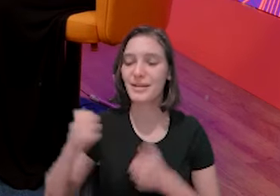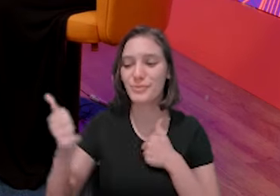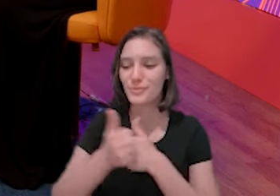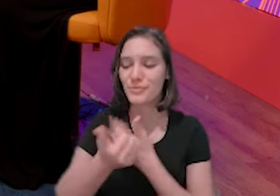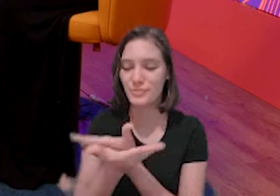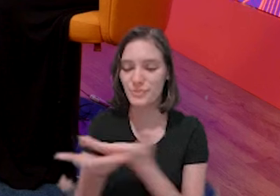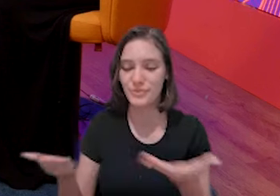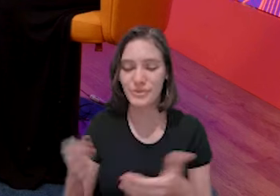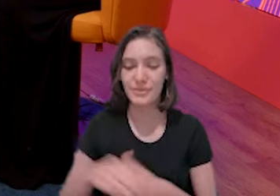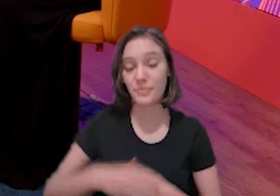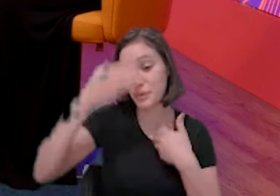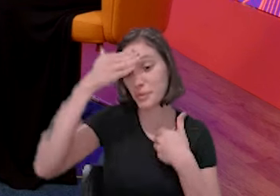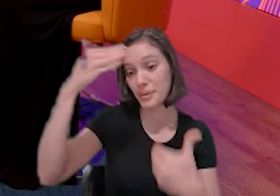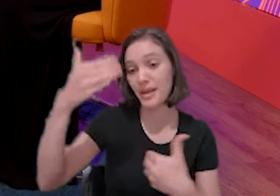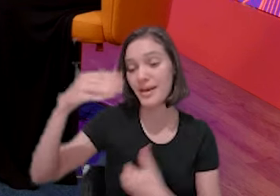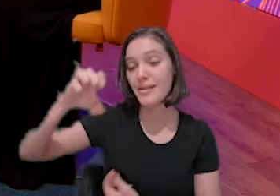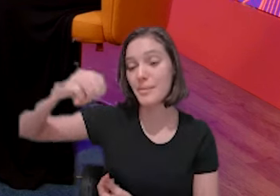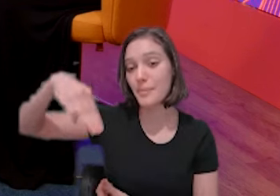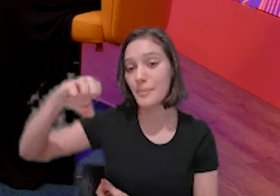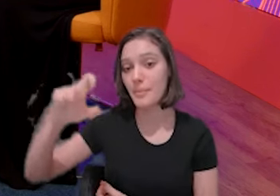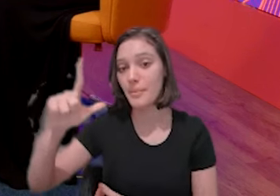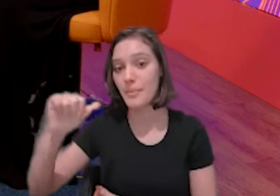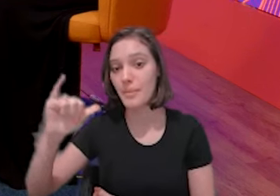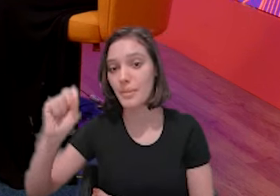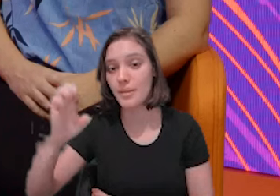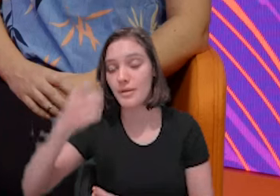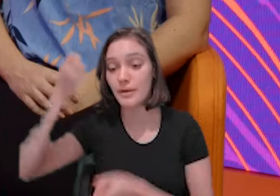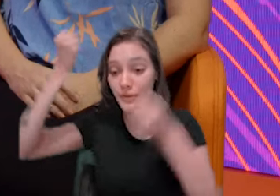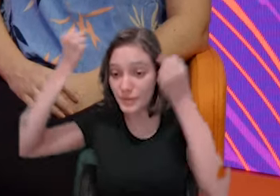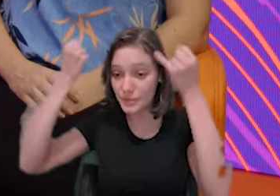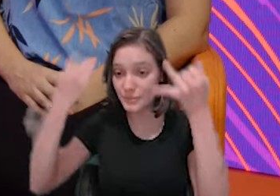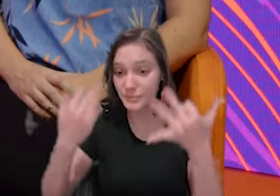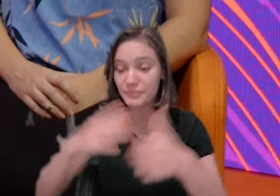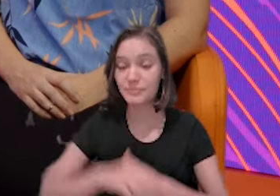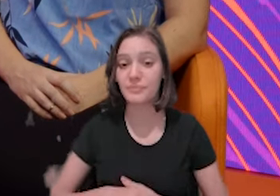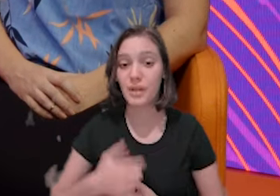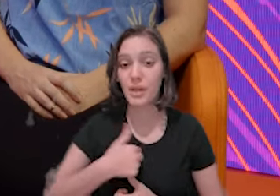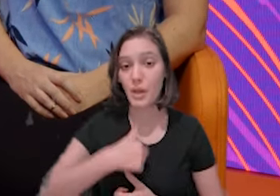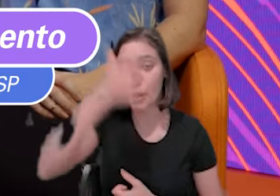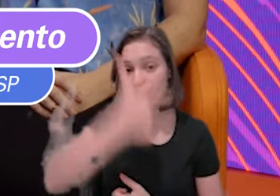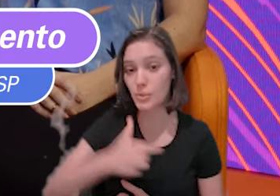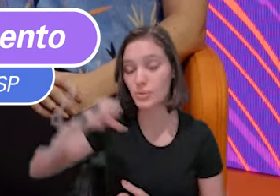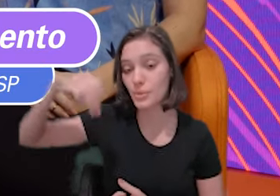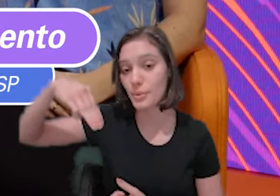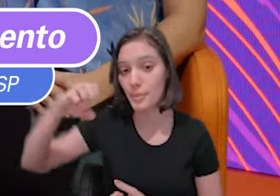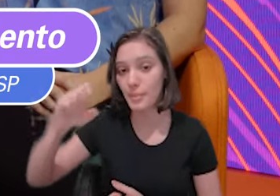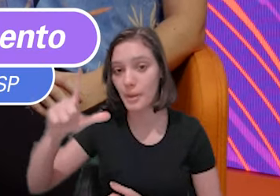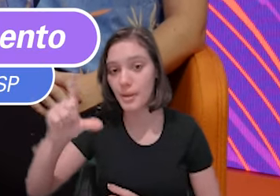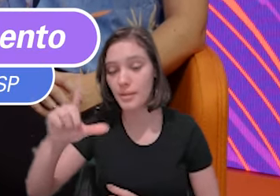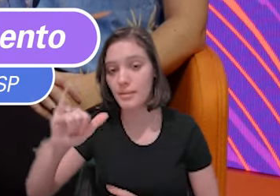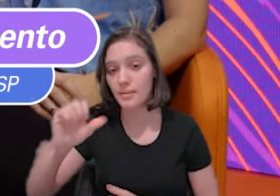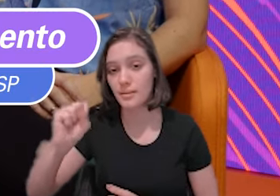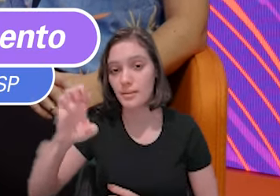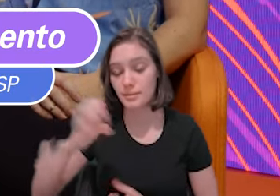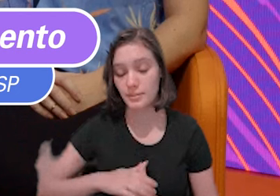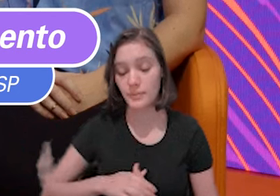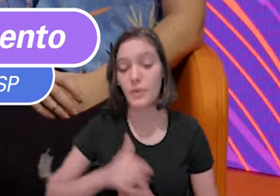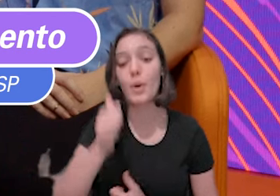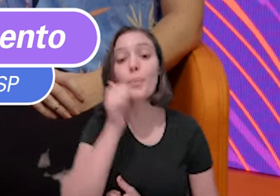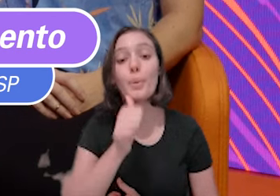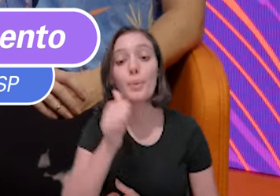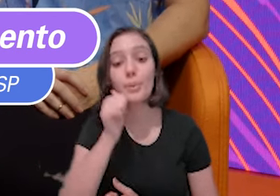aqui com vocês. Obrigada, Janete. E a Melise, por favor, Melise, faça a sua autodescrição. Eu sou Melise Nascimento,